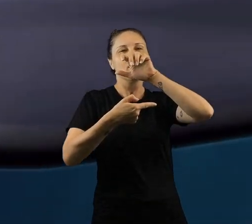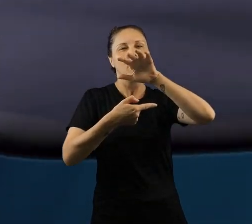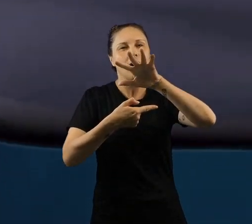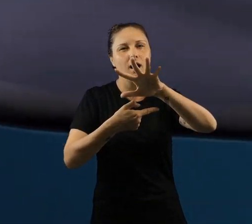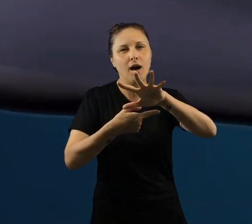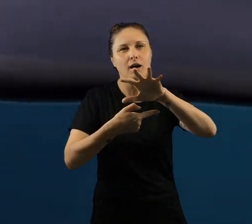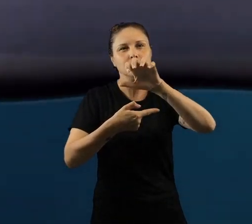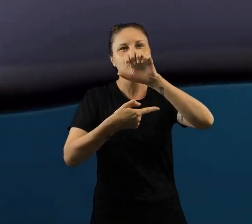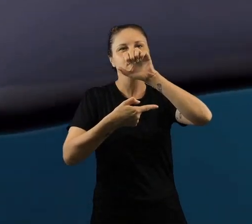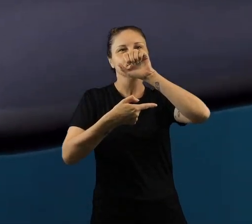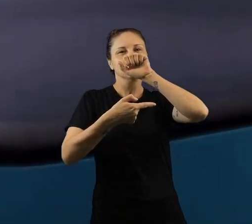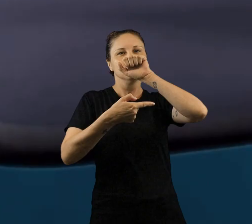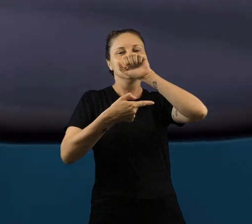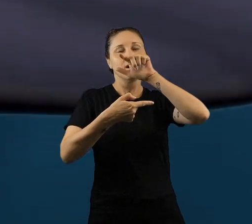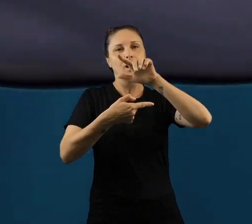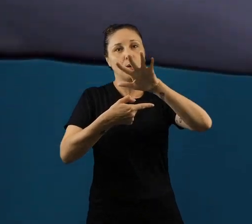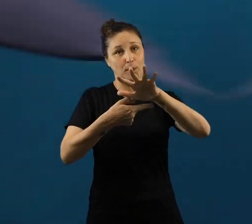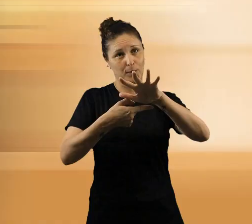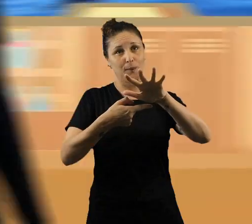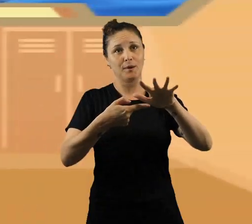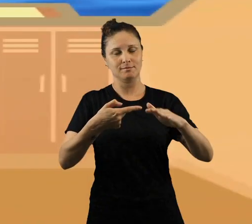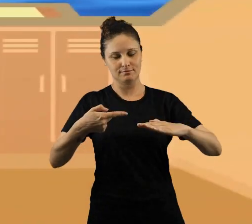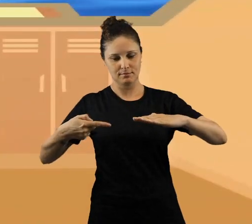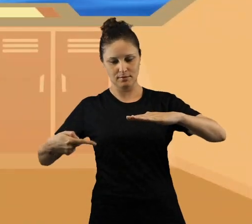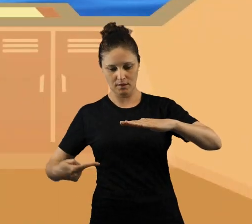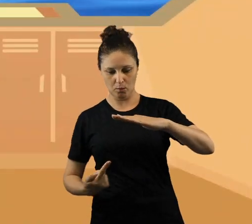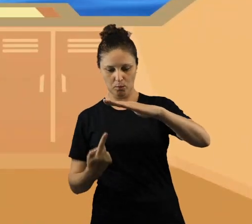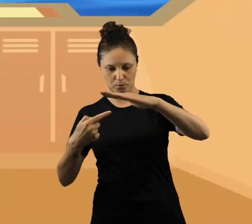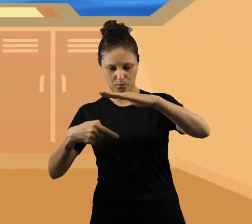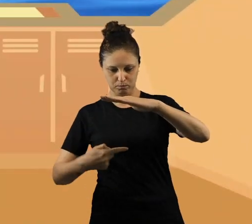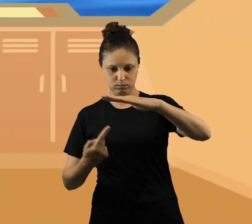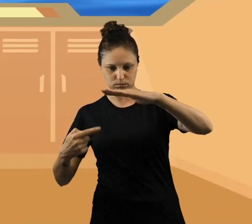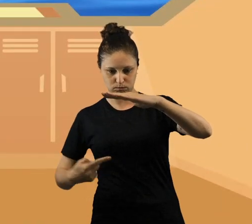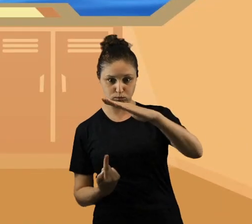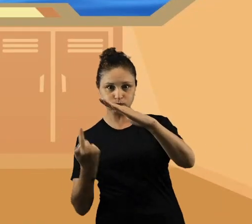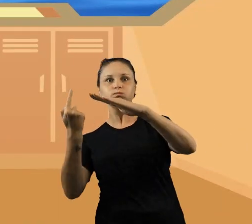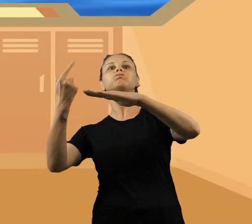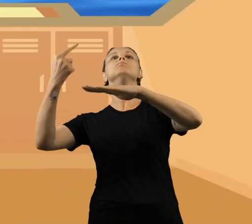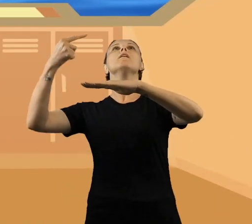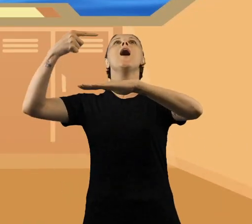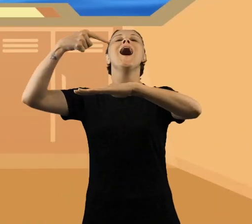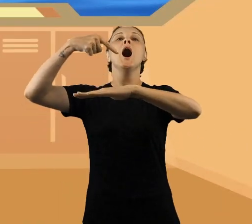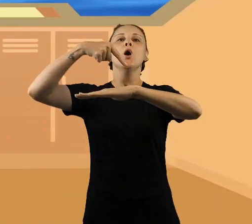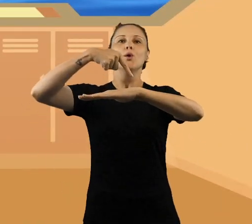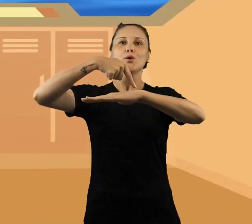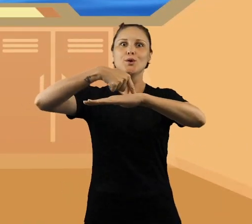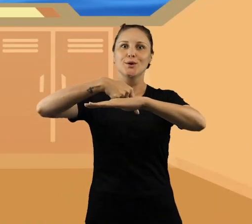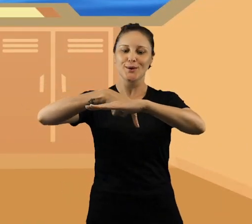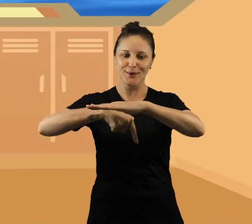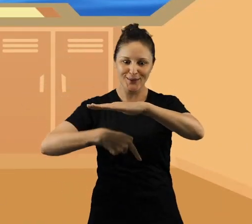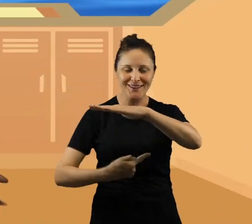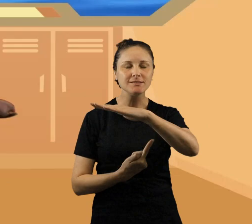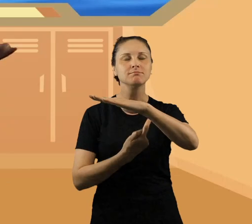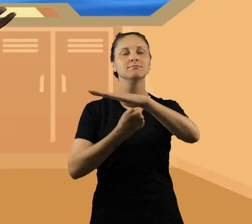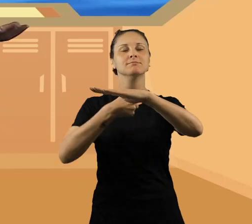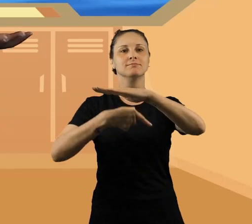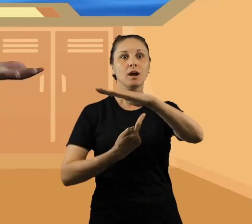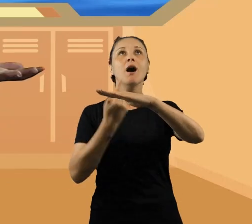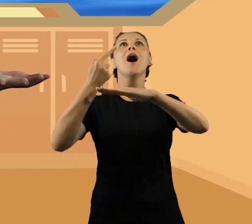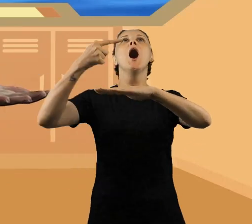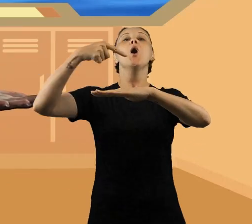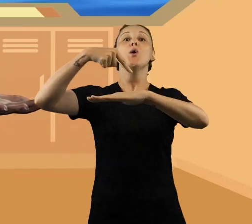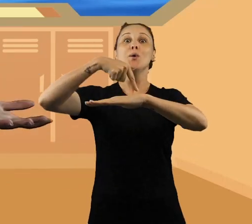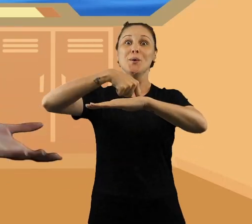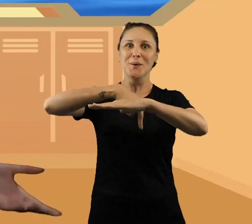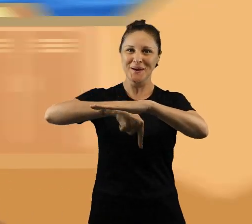orifício respiratório. Isso significa que eles sobem até a superfície para respirar, igual